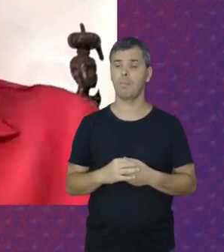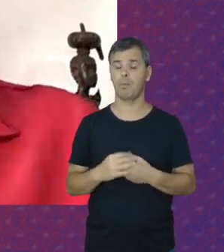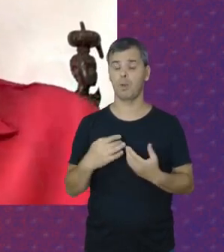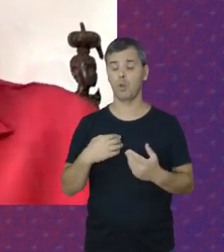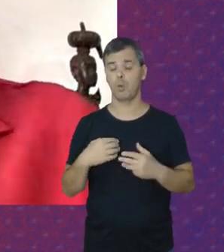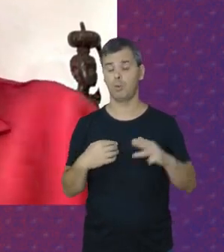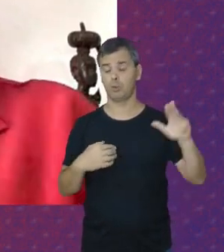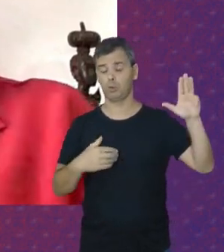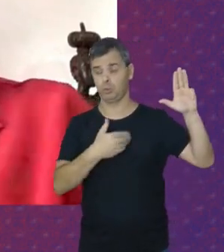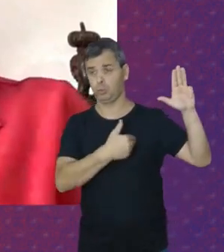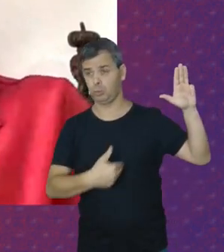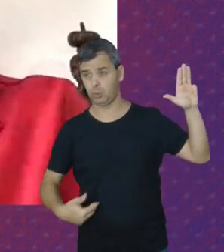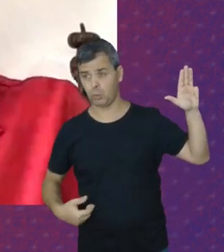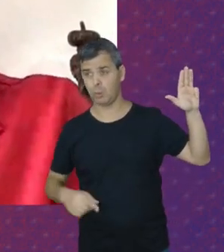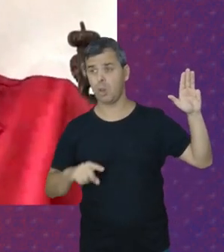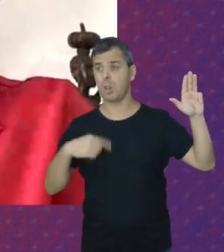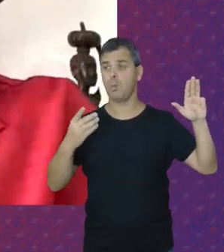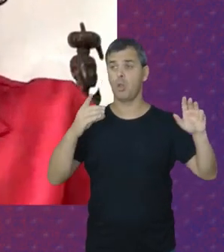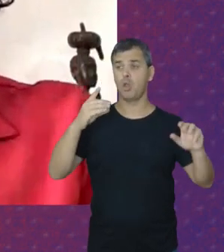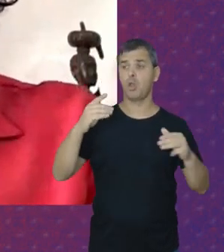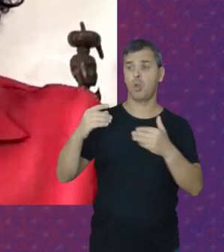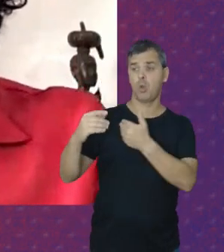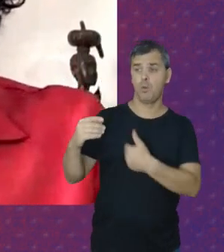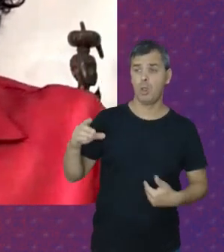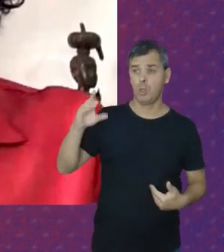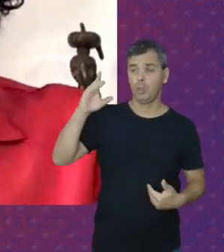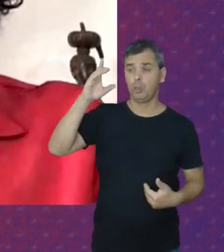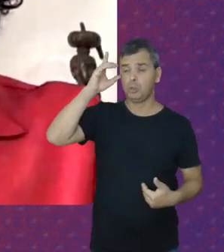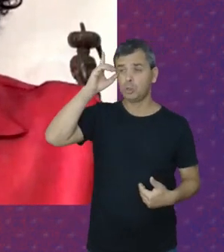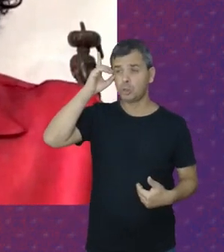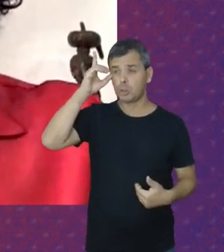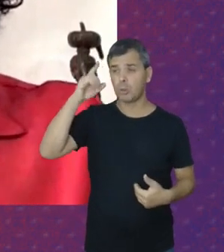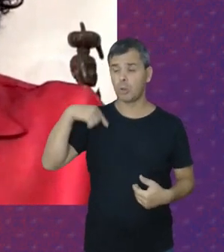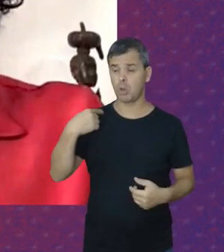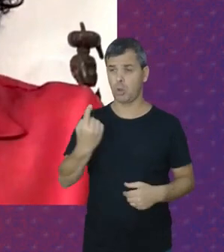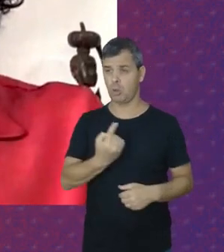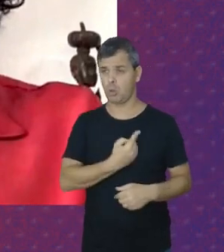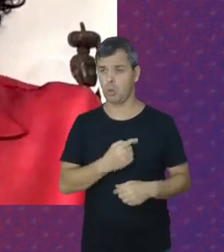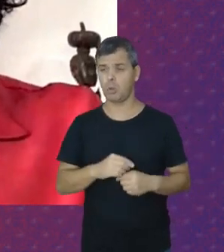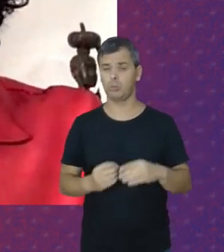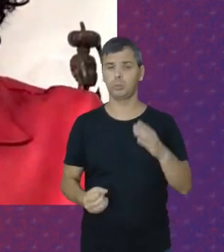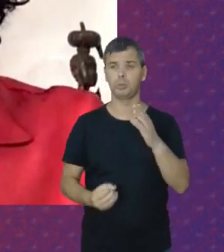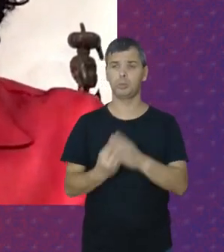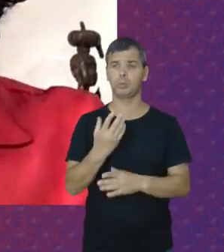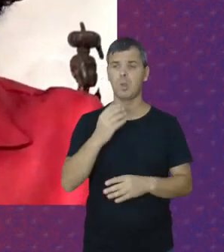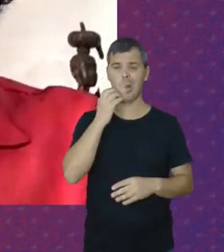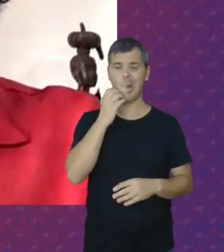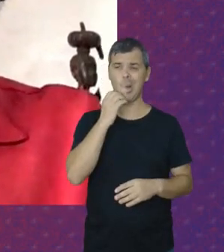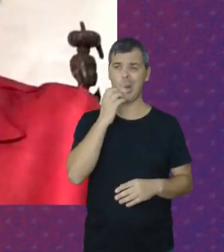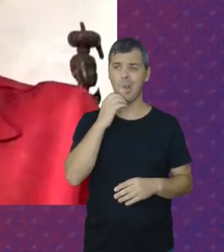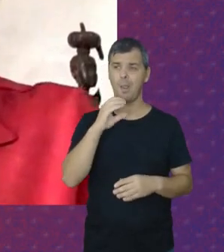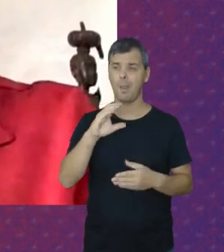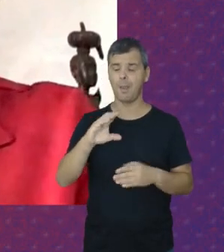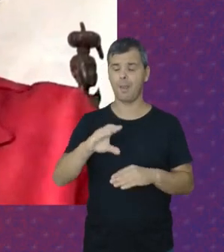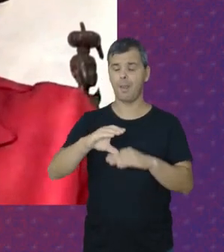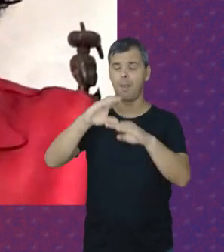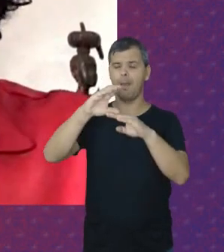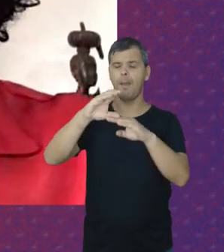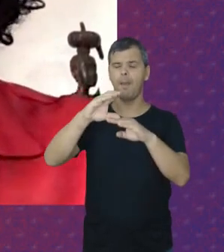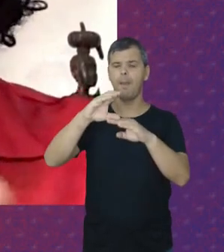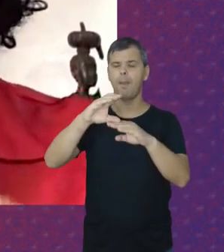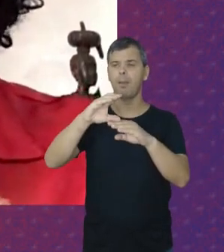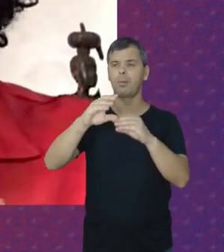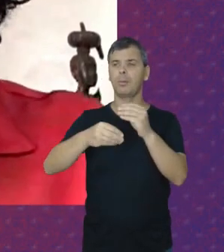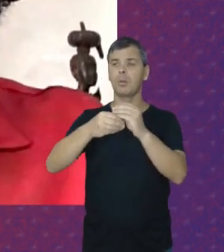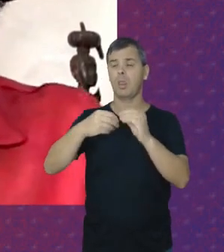Lula Depois O governo Da Dilma Então nós Criamos Nessa PEC Da Doméstica Que